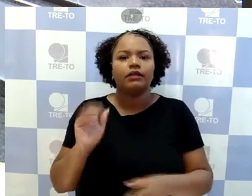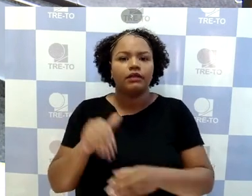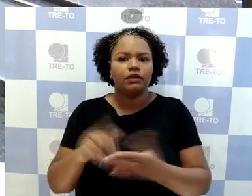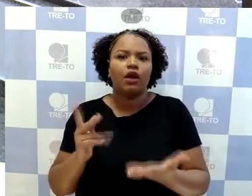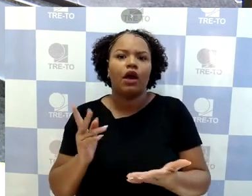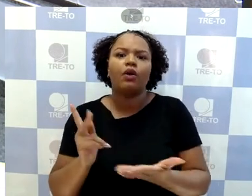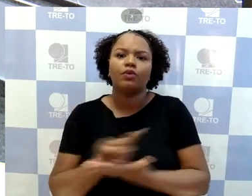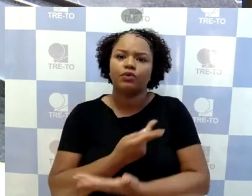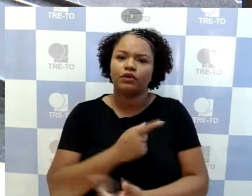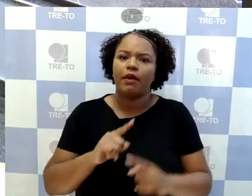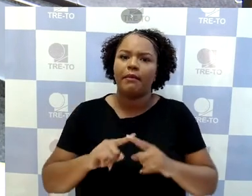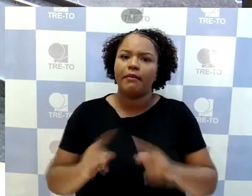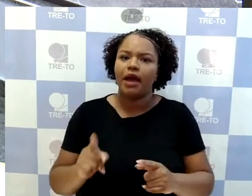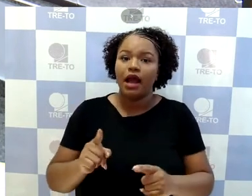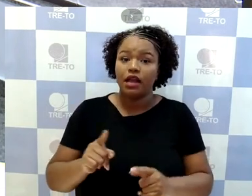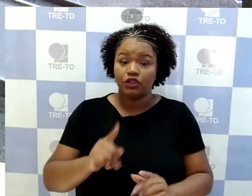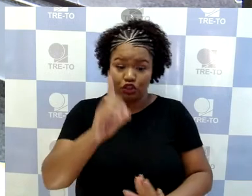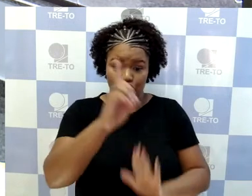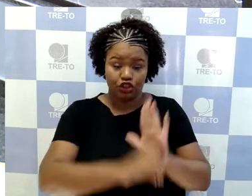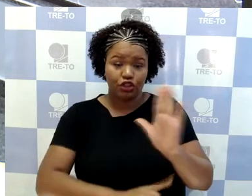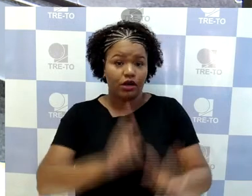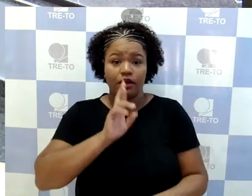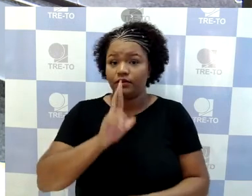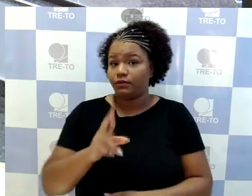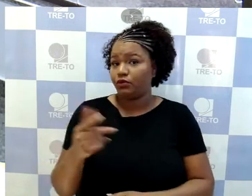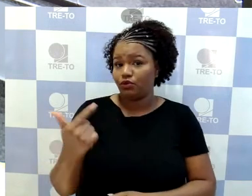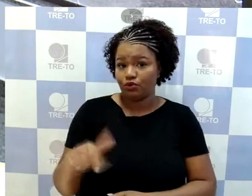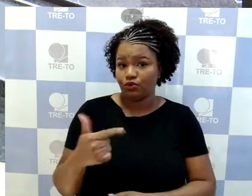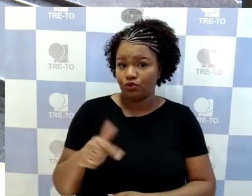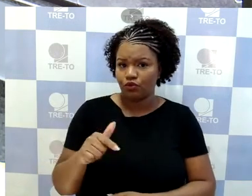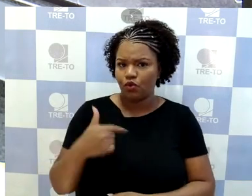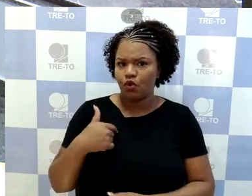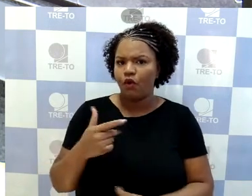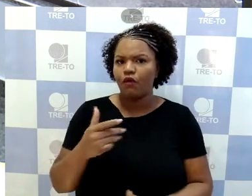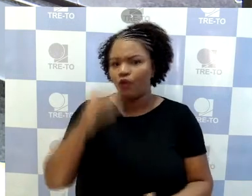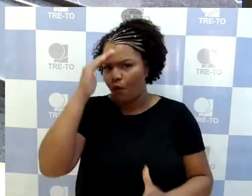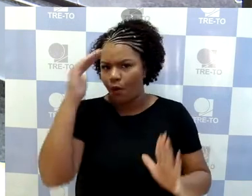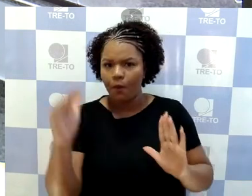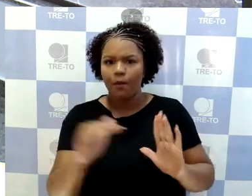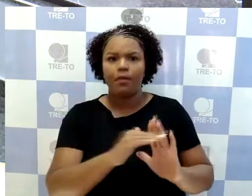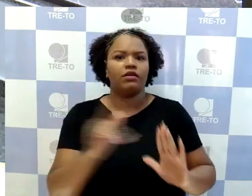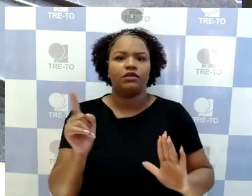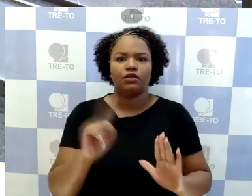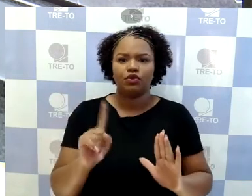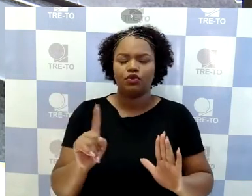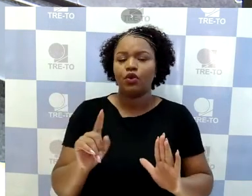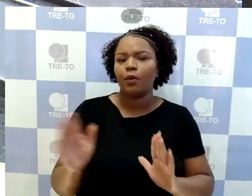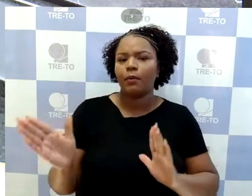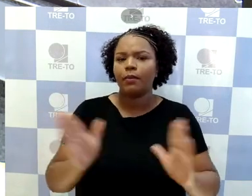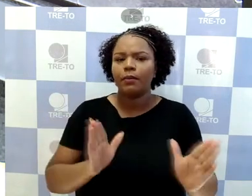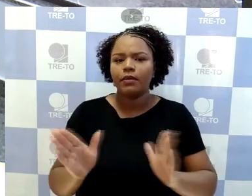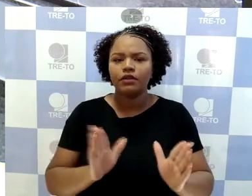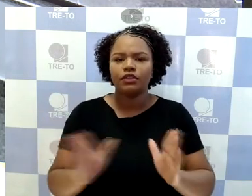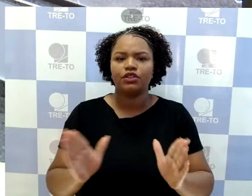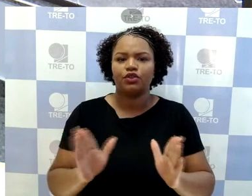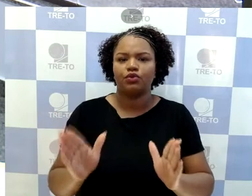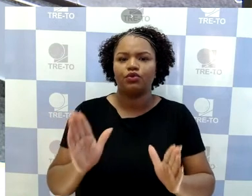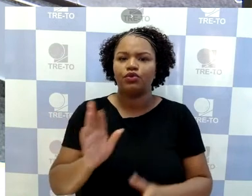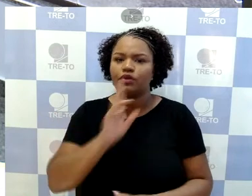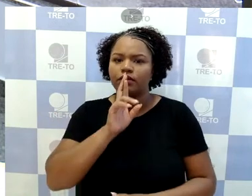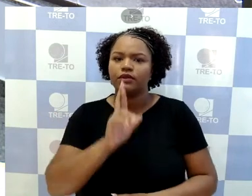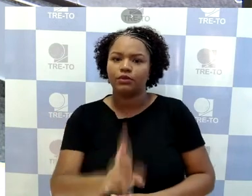cumprido deliberadamente, não foi cumprido, e não foi o único direito de resposta referente a 2020 que não foi cumprido